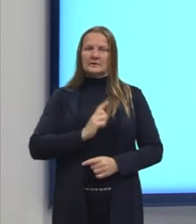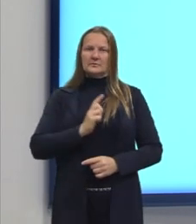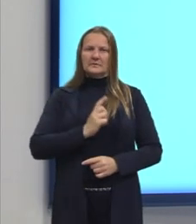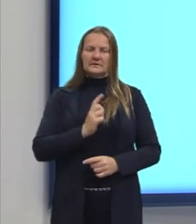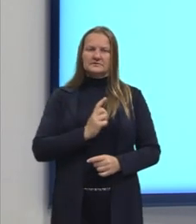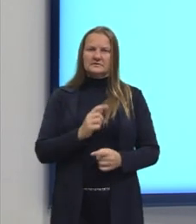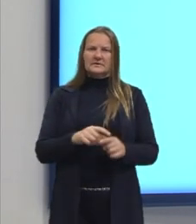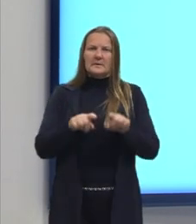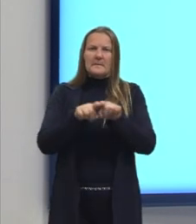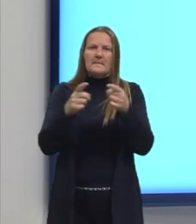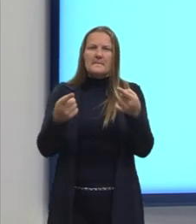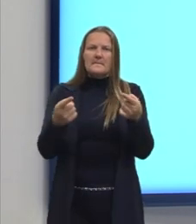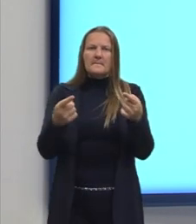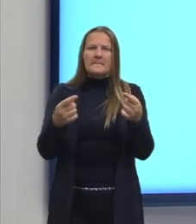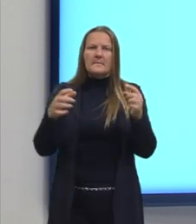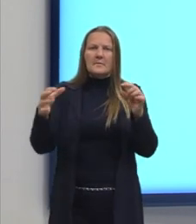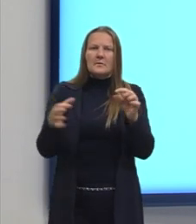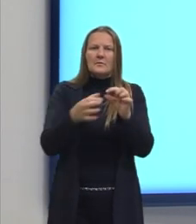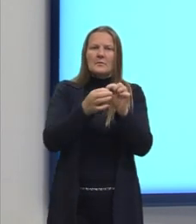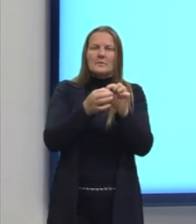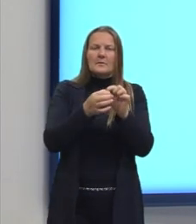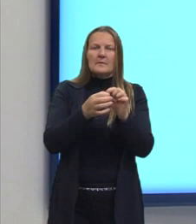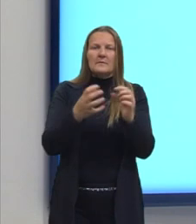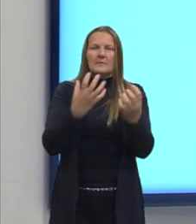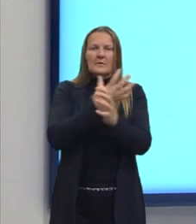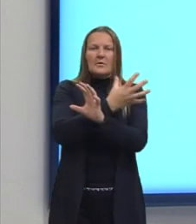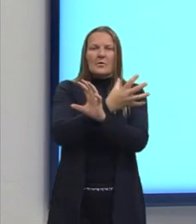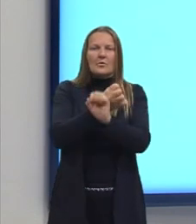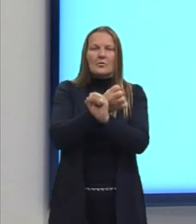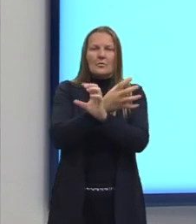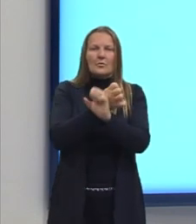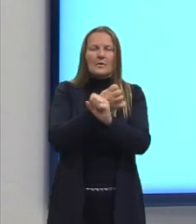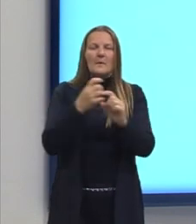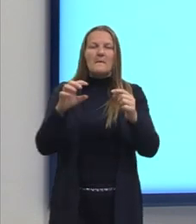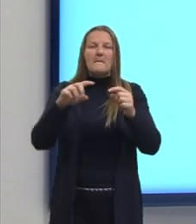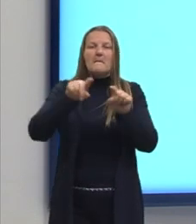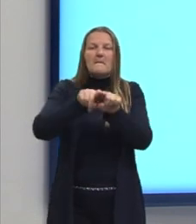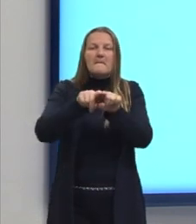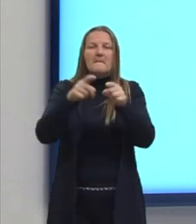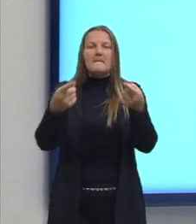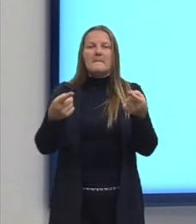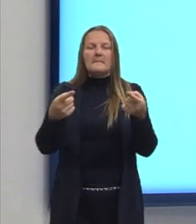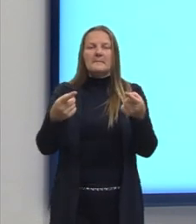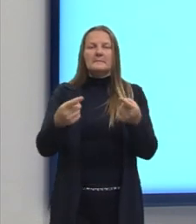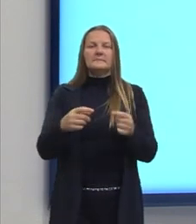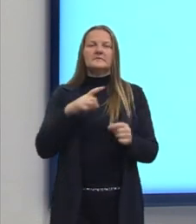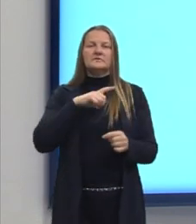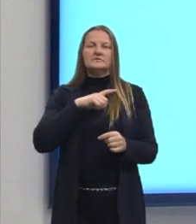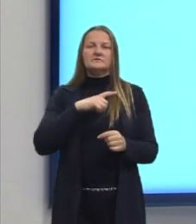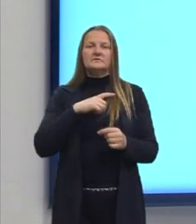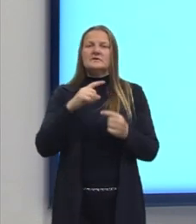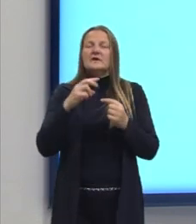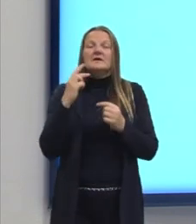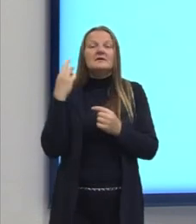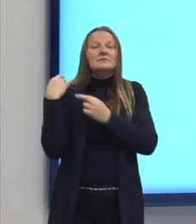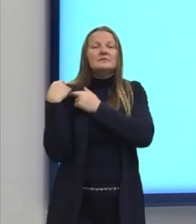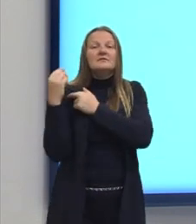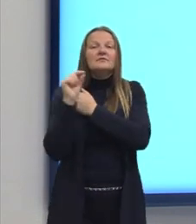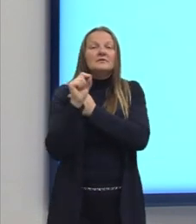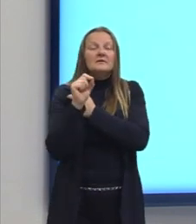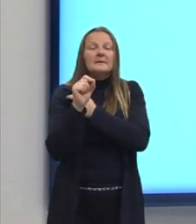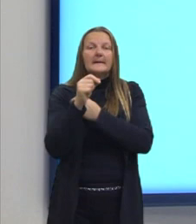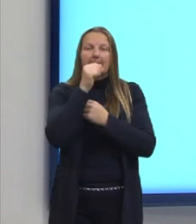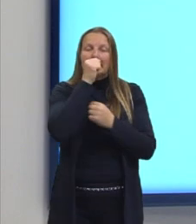a gente sabe que a conjunção mas, assim como as outras conjunções desse tipo, ela é responsável por